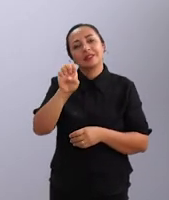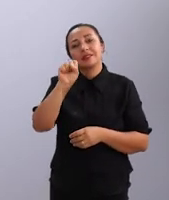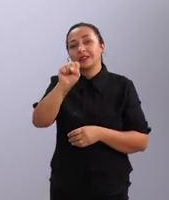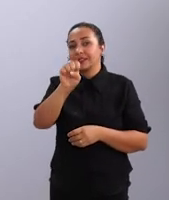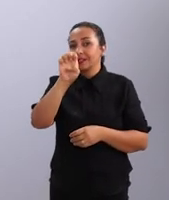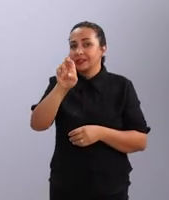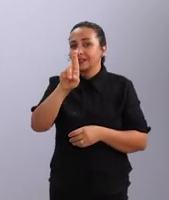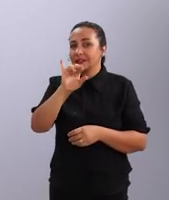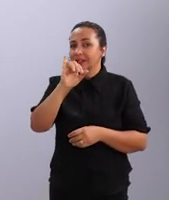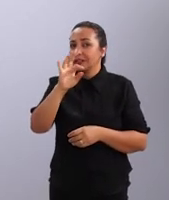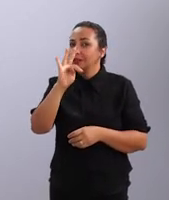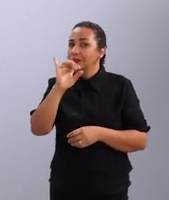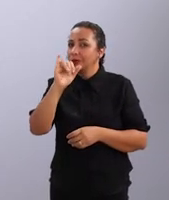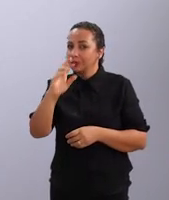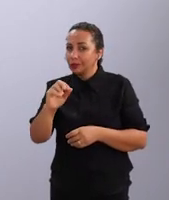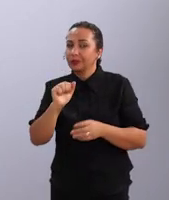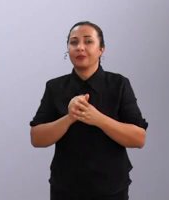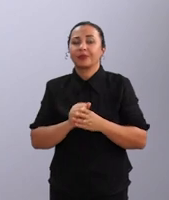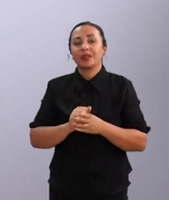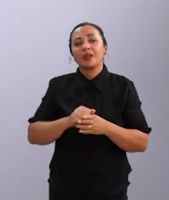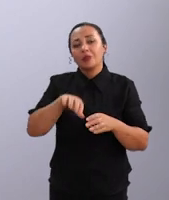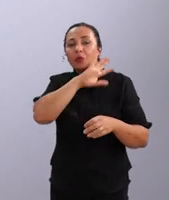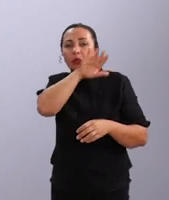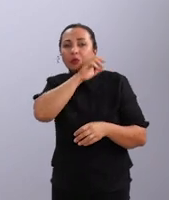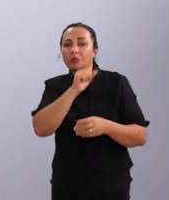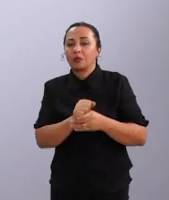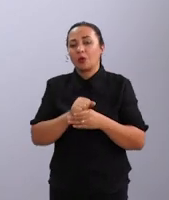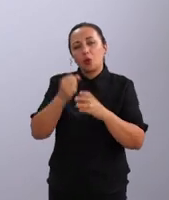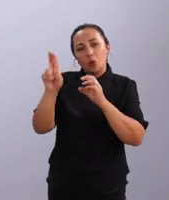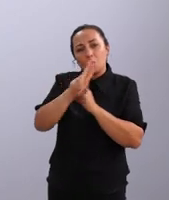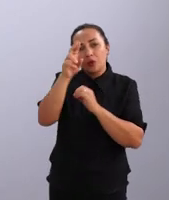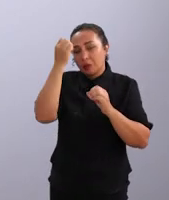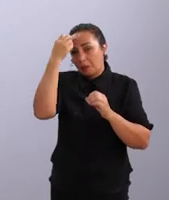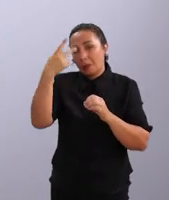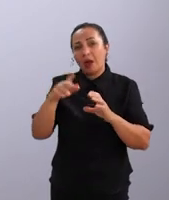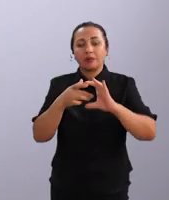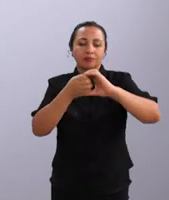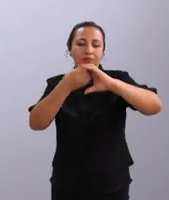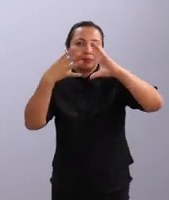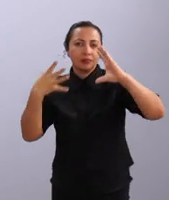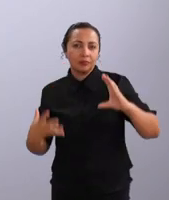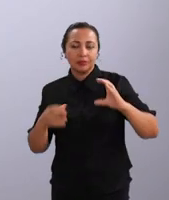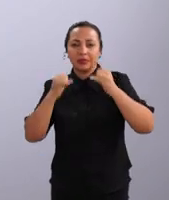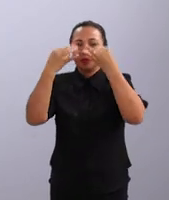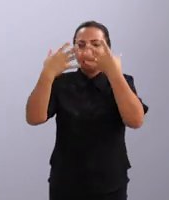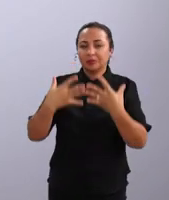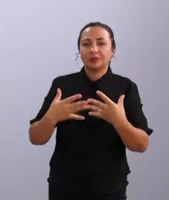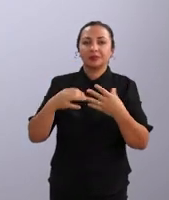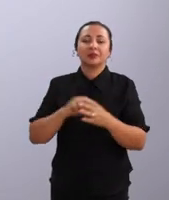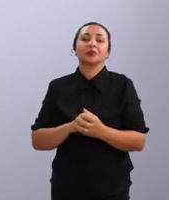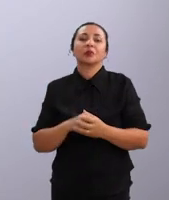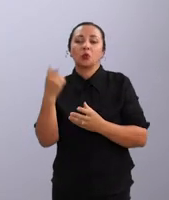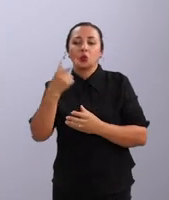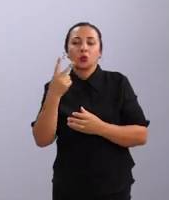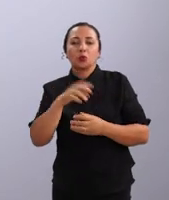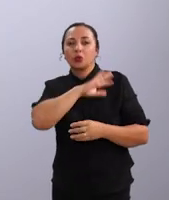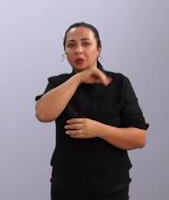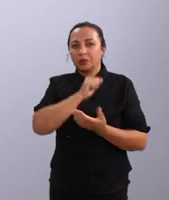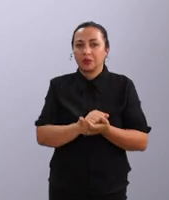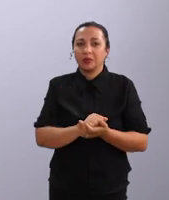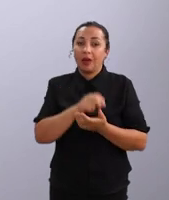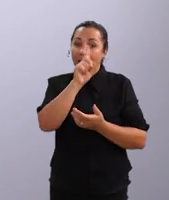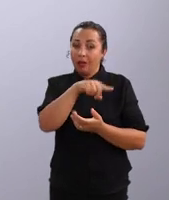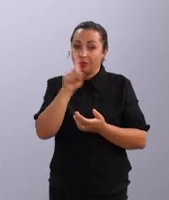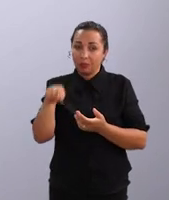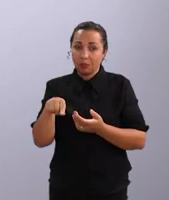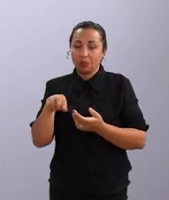que são os indivíduos que foram utilizados para a descrição e caracterização das espécies. Então, é a esses